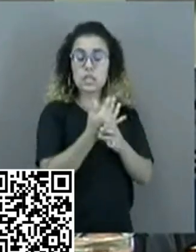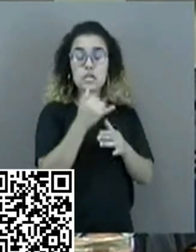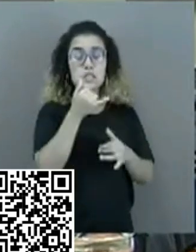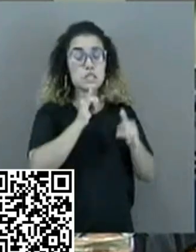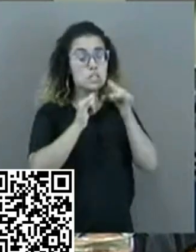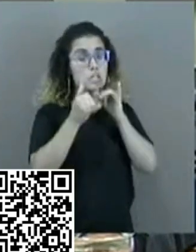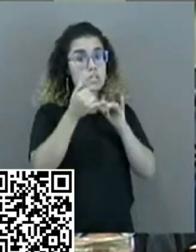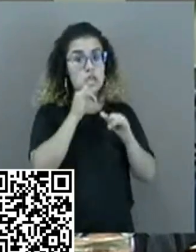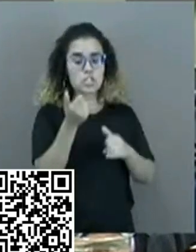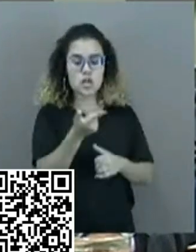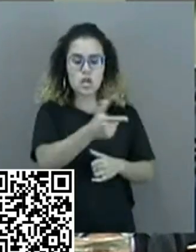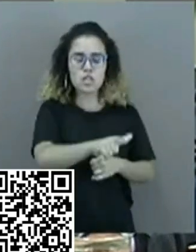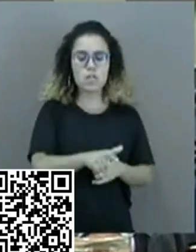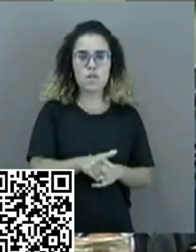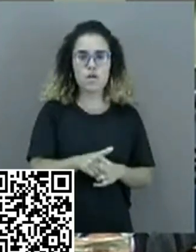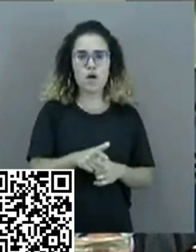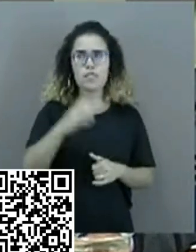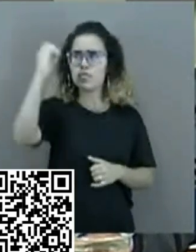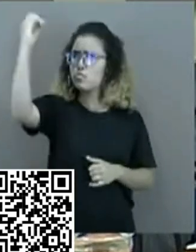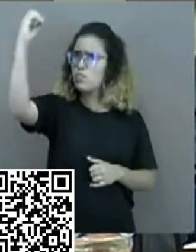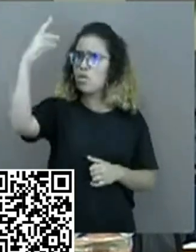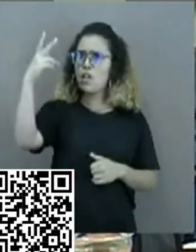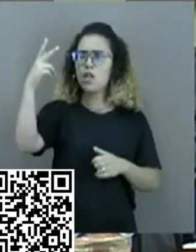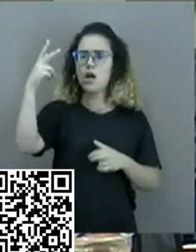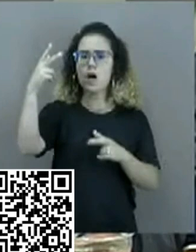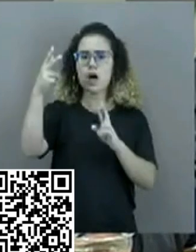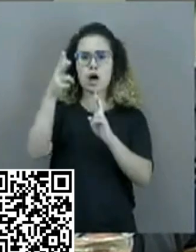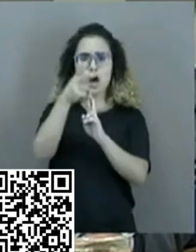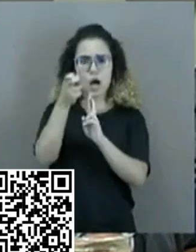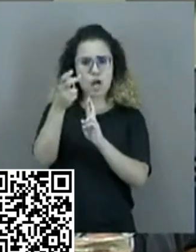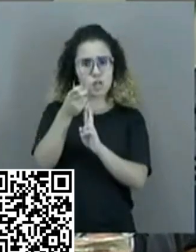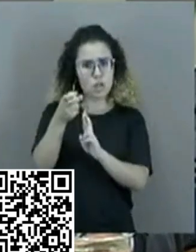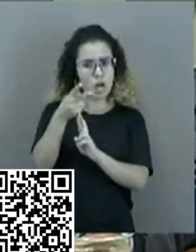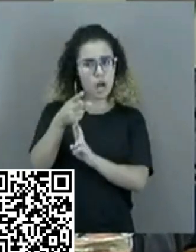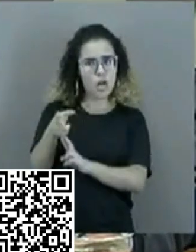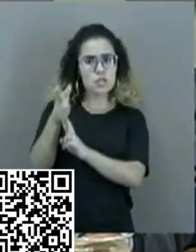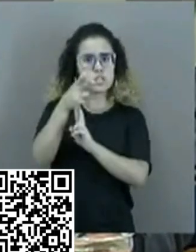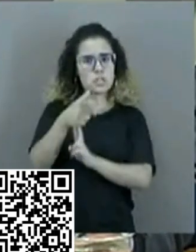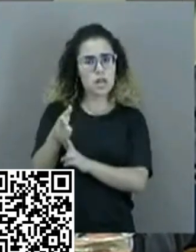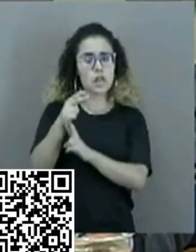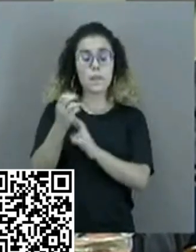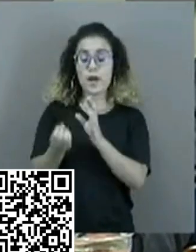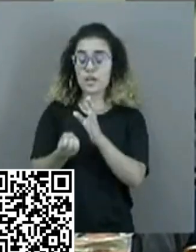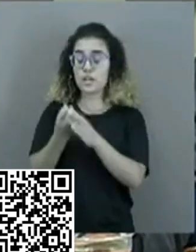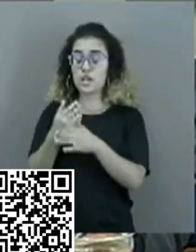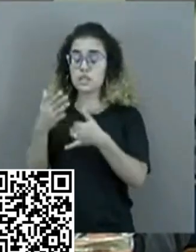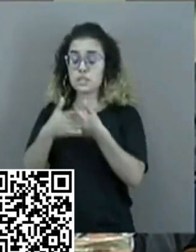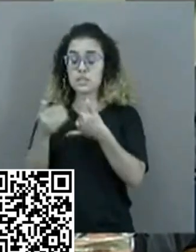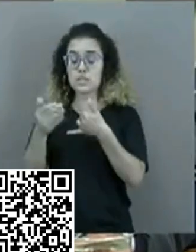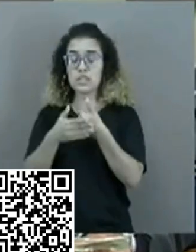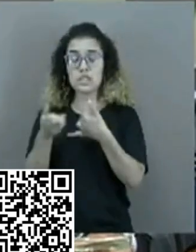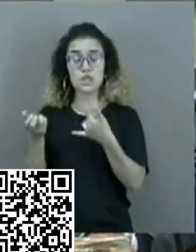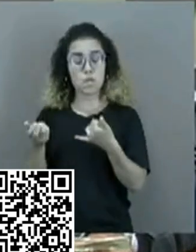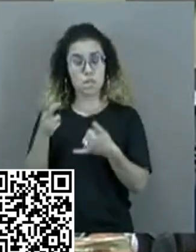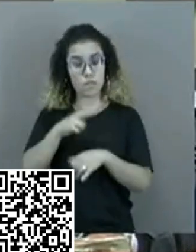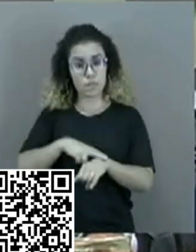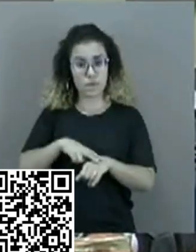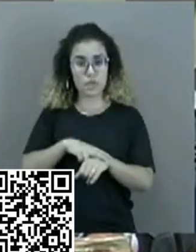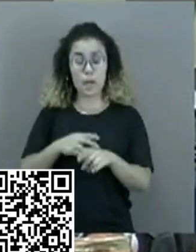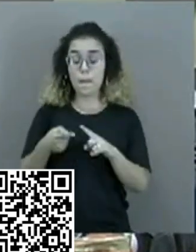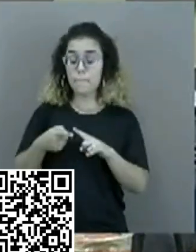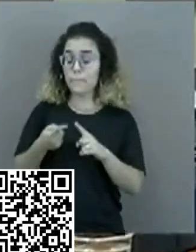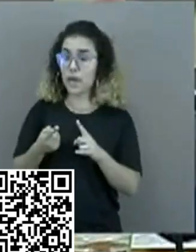e eólica, eólica onshore e eólica offshore, para a produção de hidrogênio verde. Só que, antes disso,